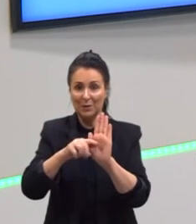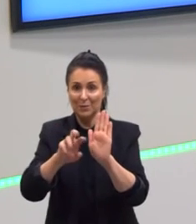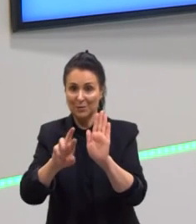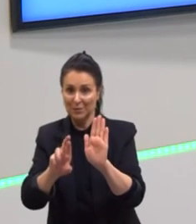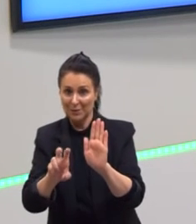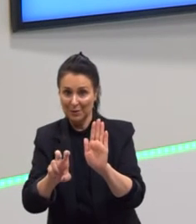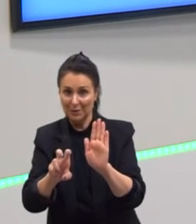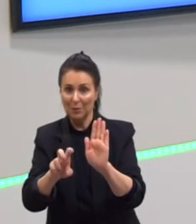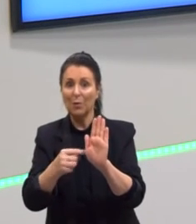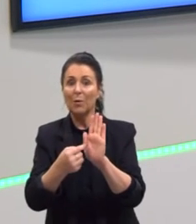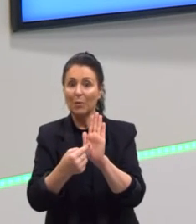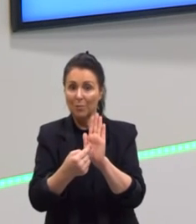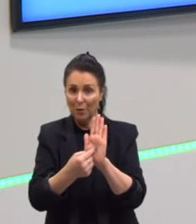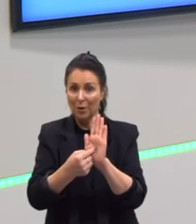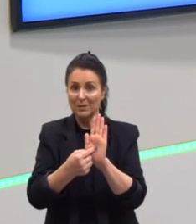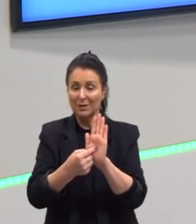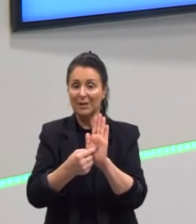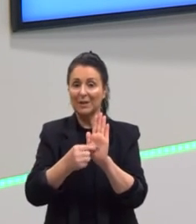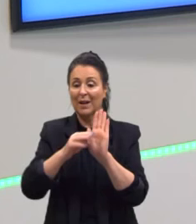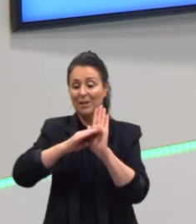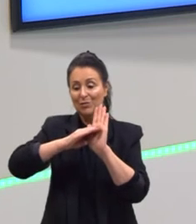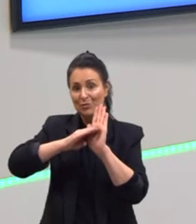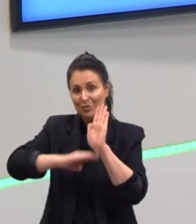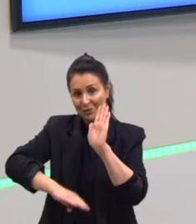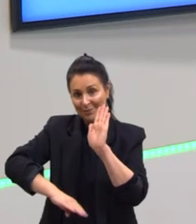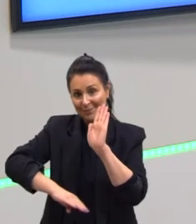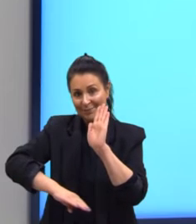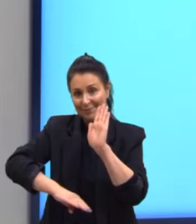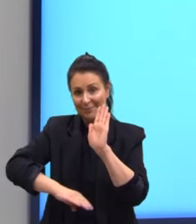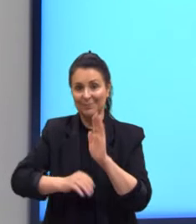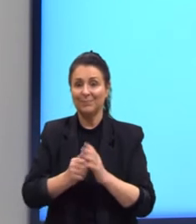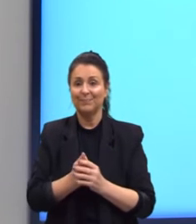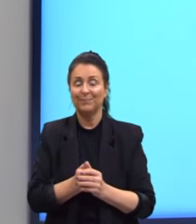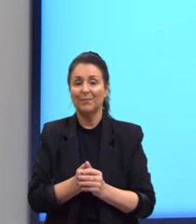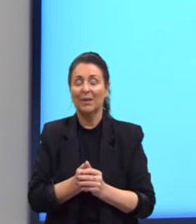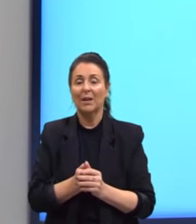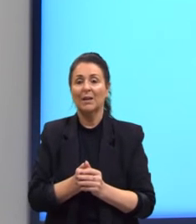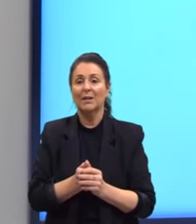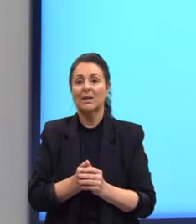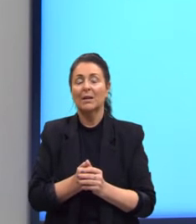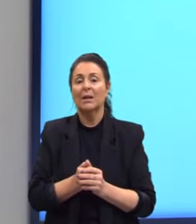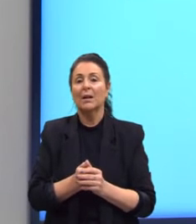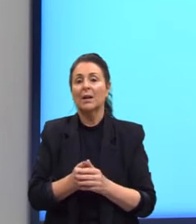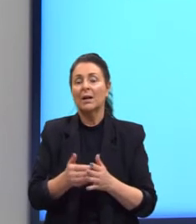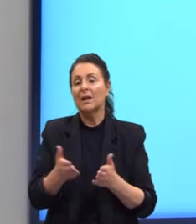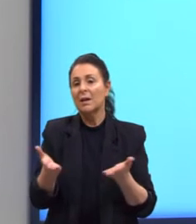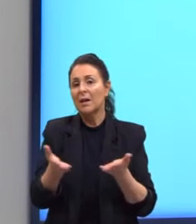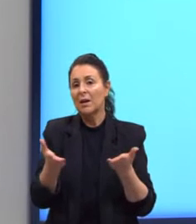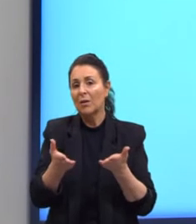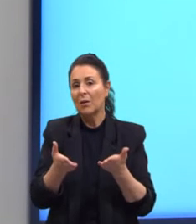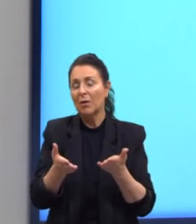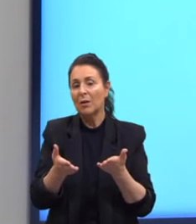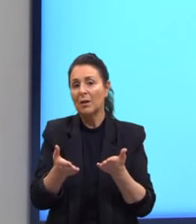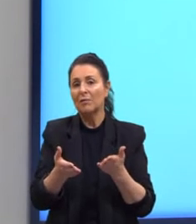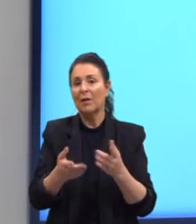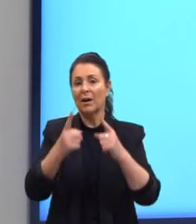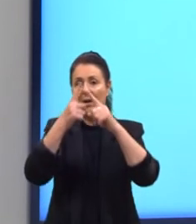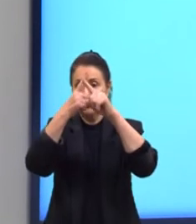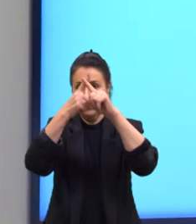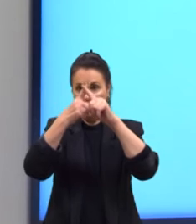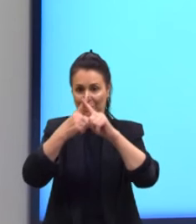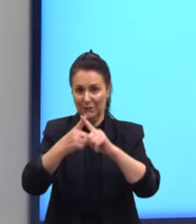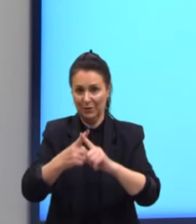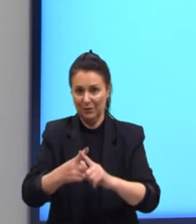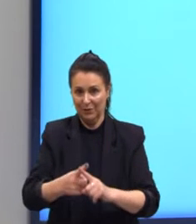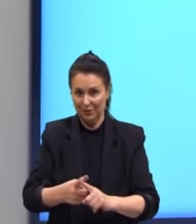então que esse valor está sendo subtraído. E aí nós entramos na parte das propriedades de uma PA.